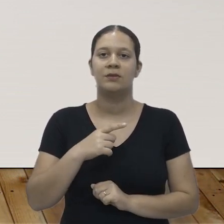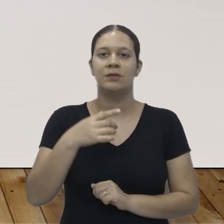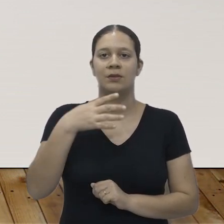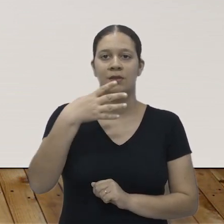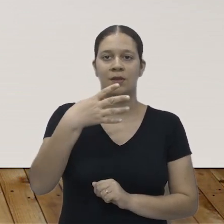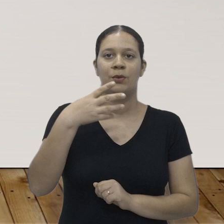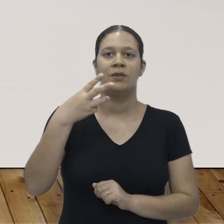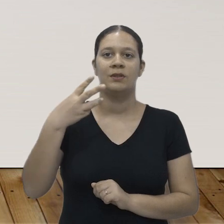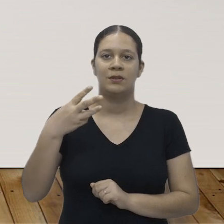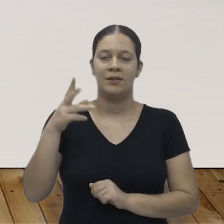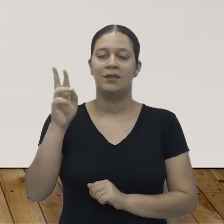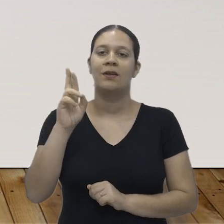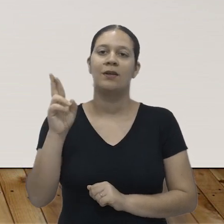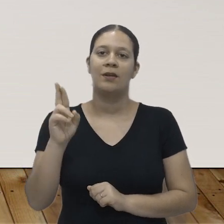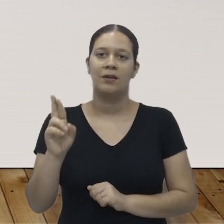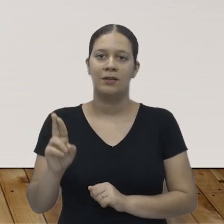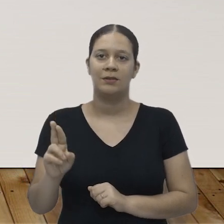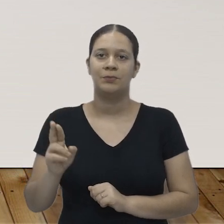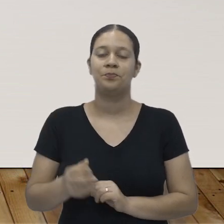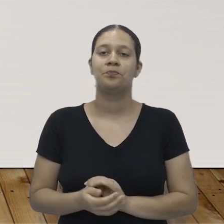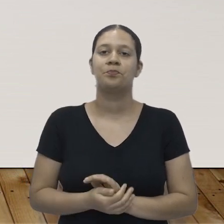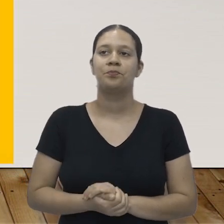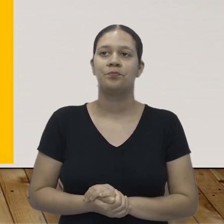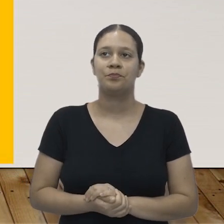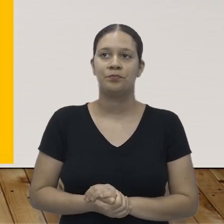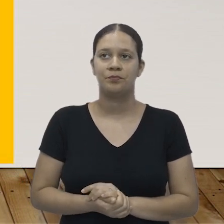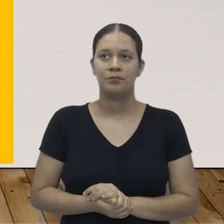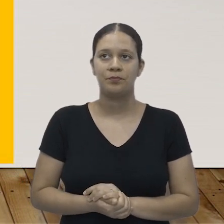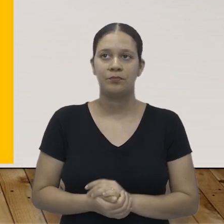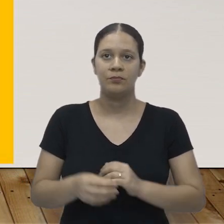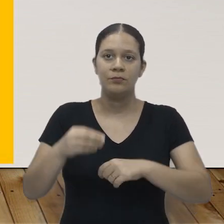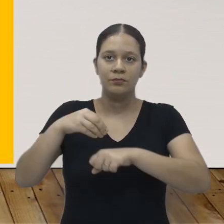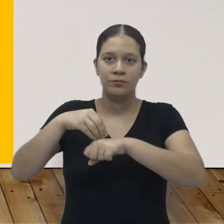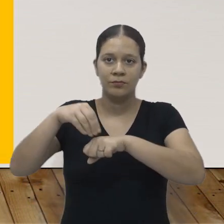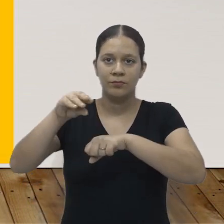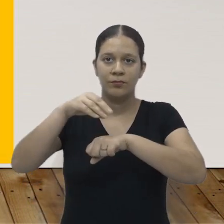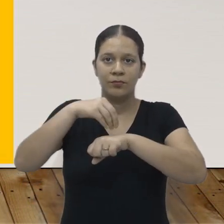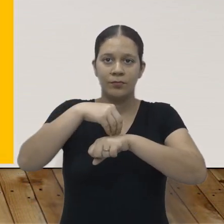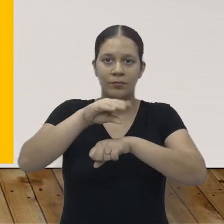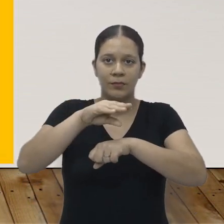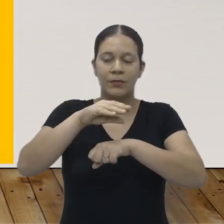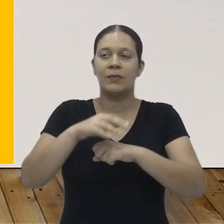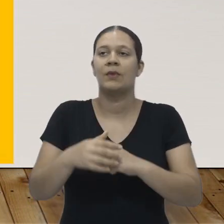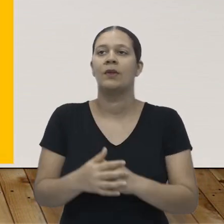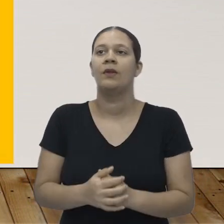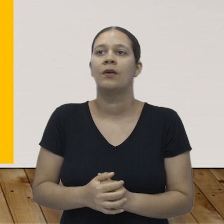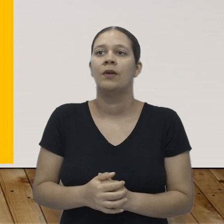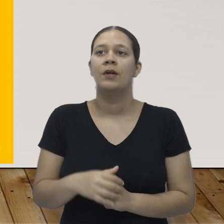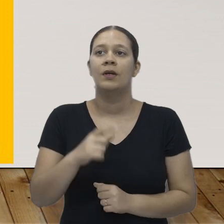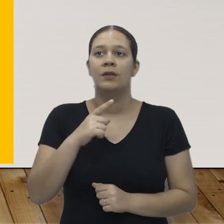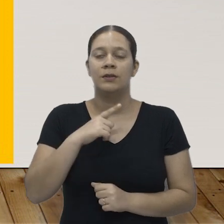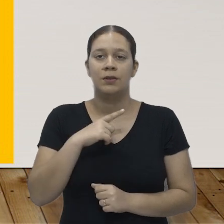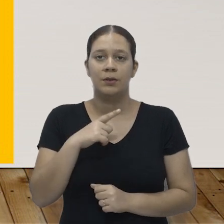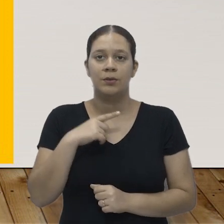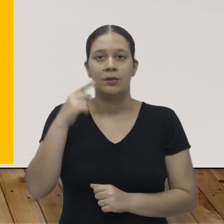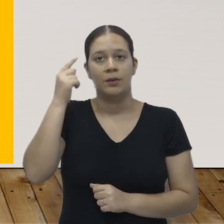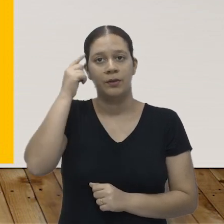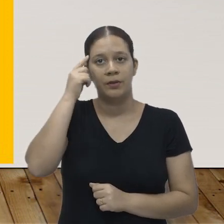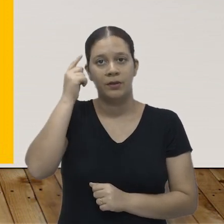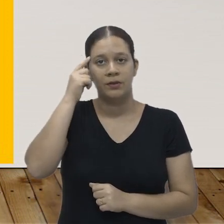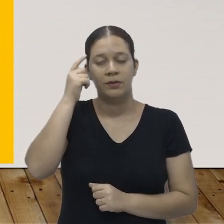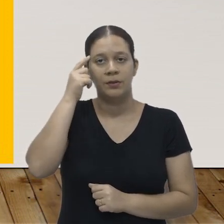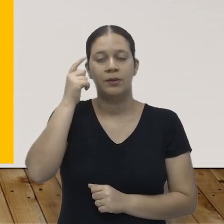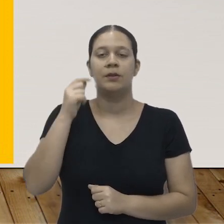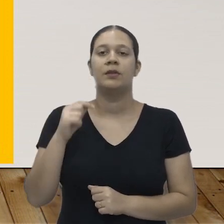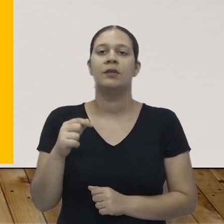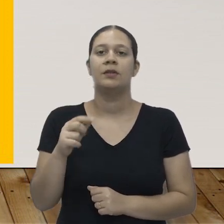teve um lucro de R$,00. Bom, aí vai uma dica para vocês. Temos que pensar